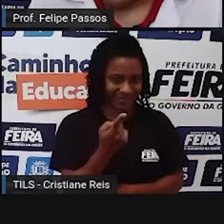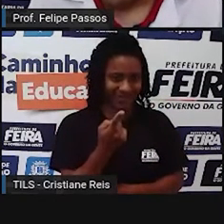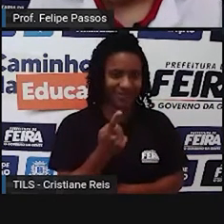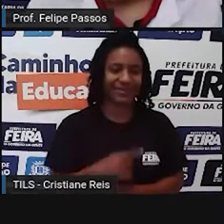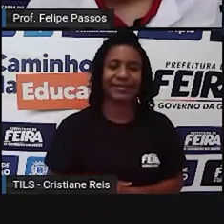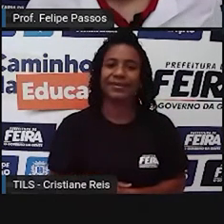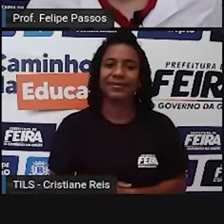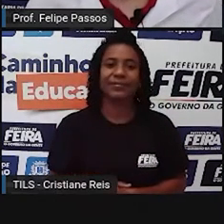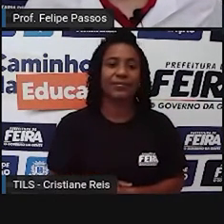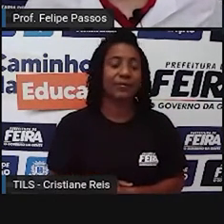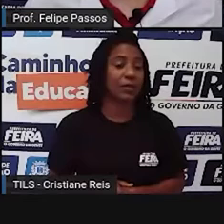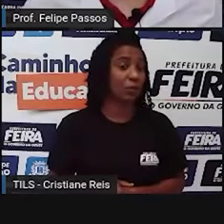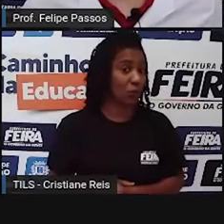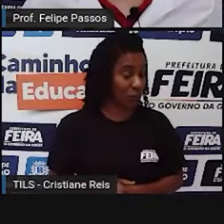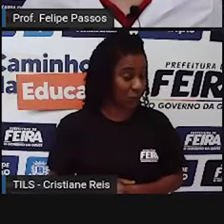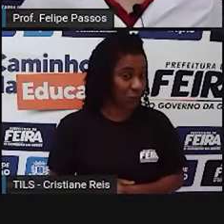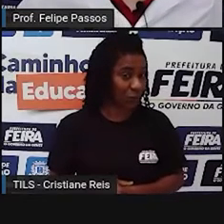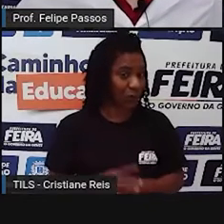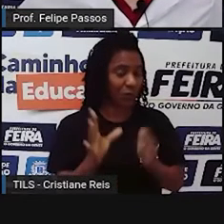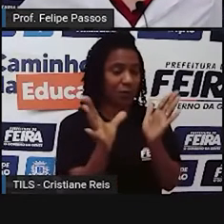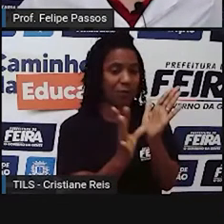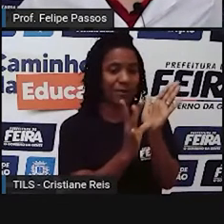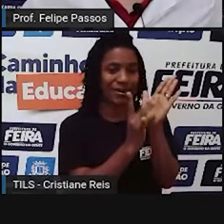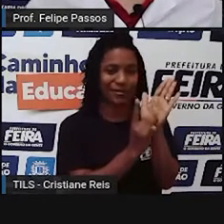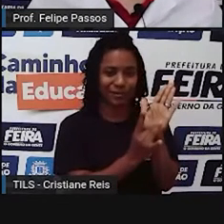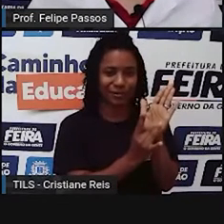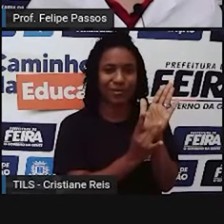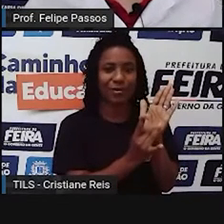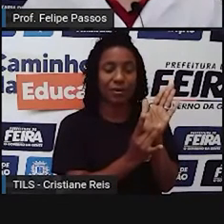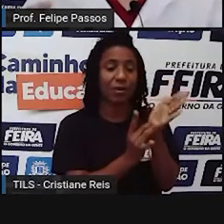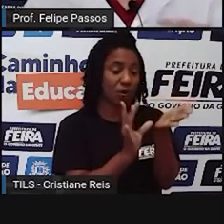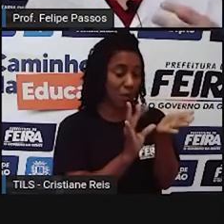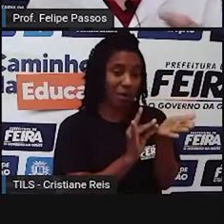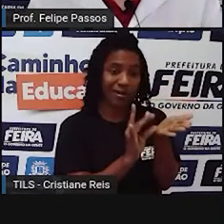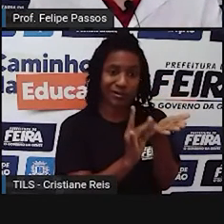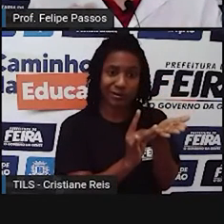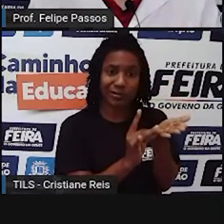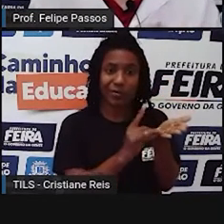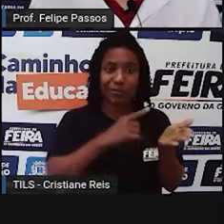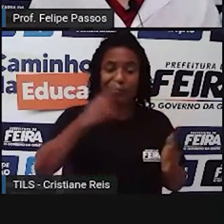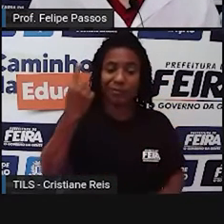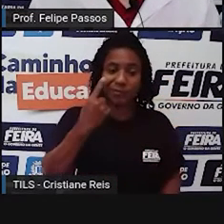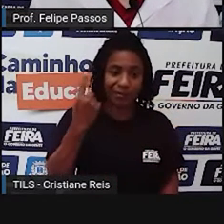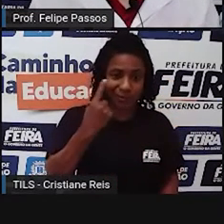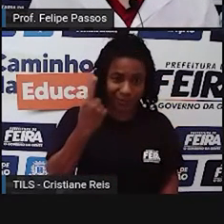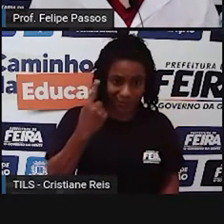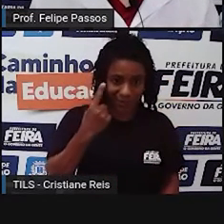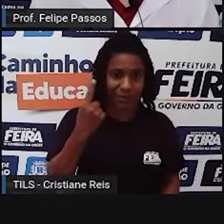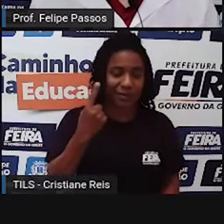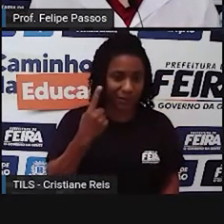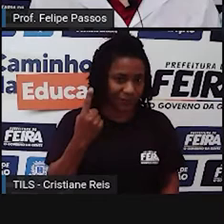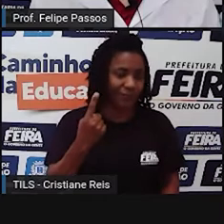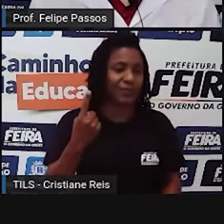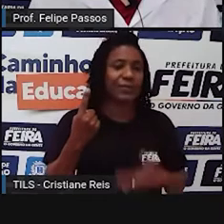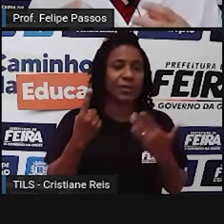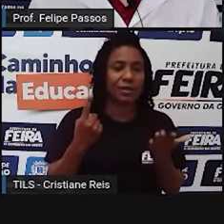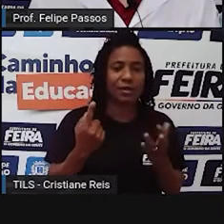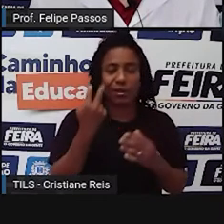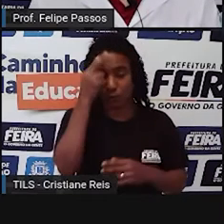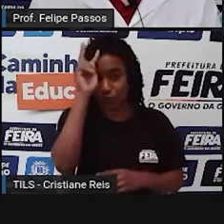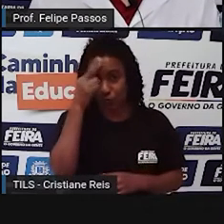o primeiro artigo de todos da declaração, a declaração, ela começa fazendo um apanhado histórico, dizendo,